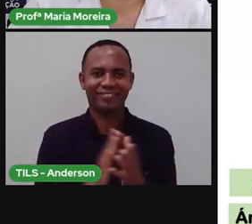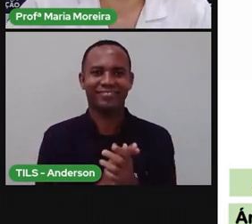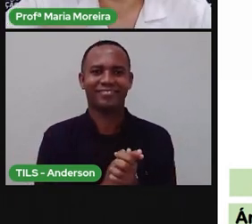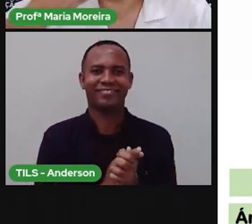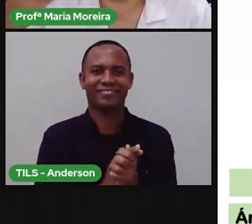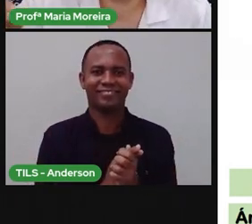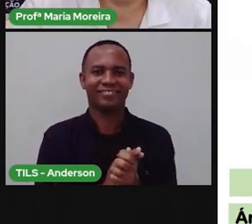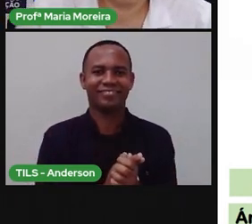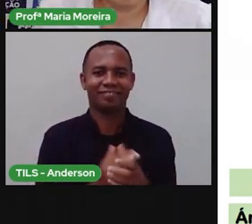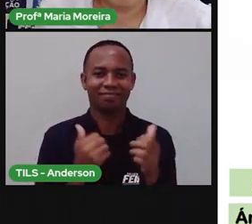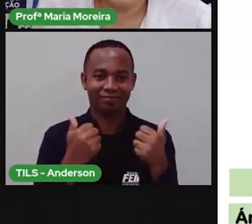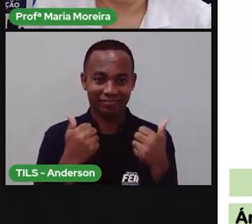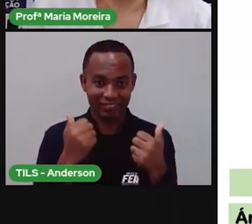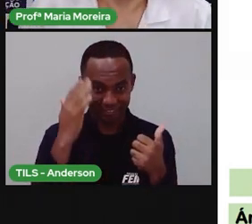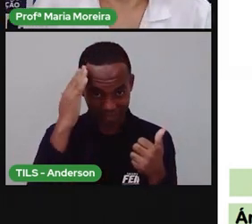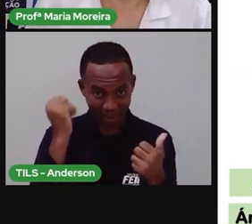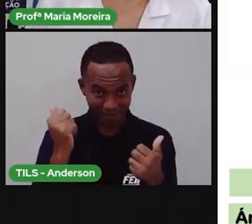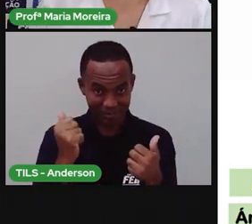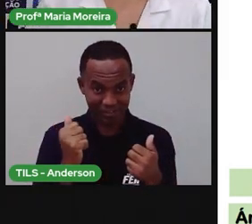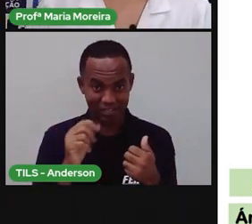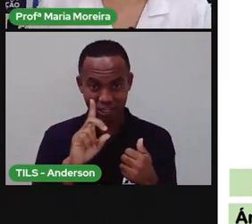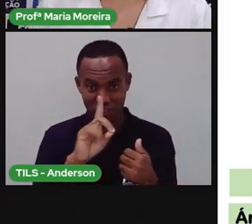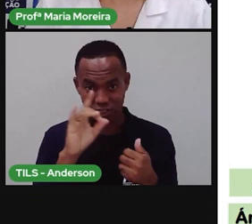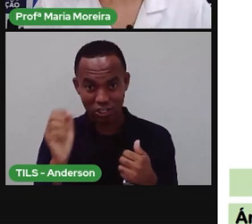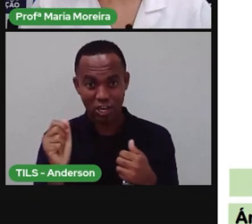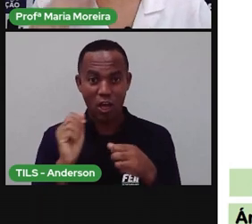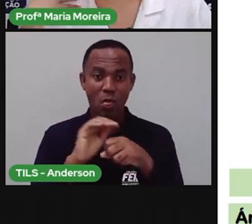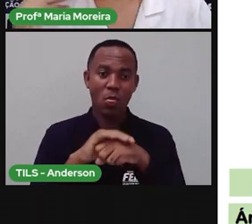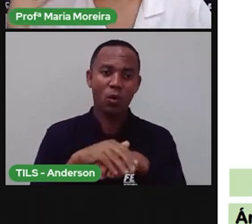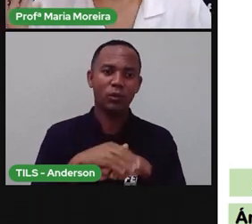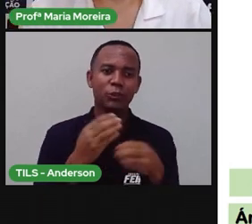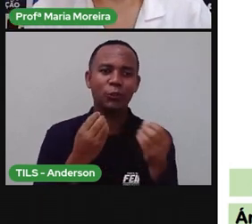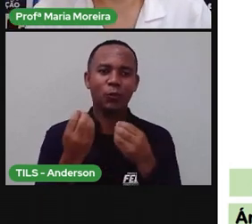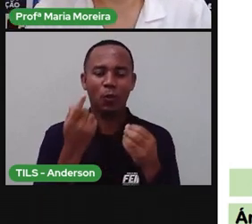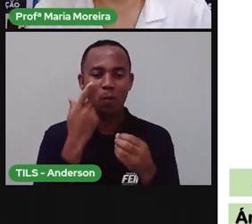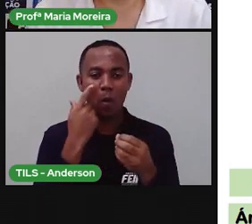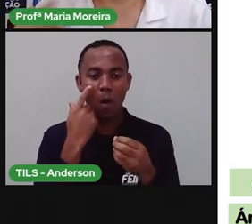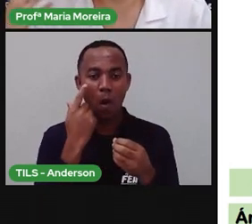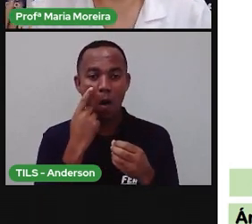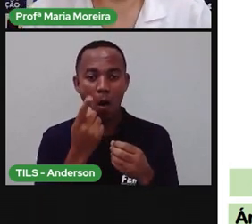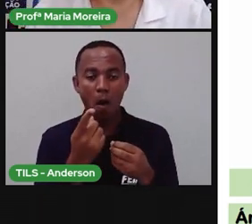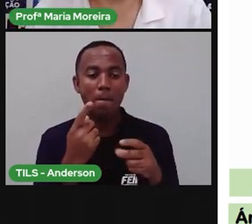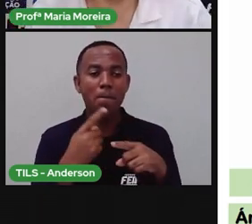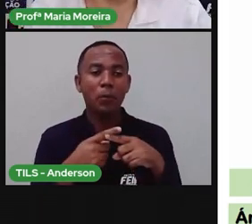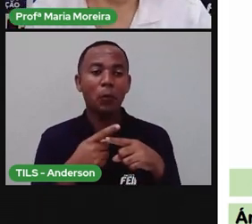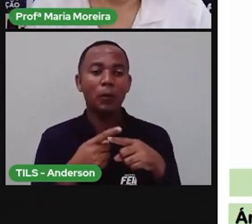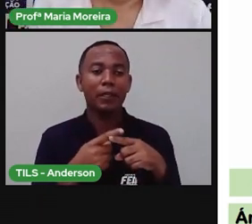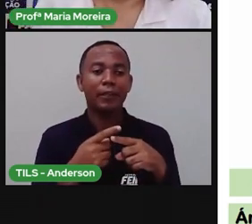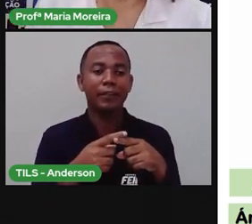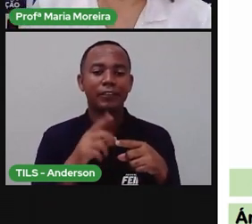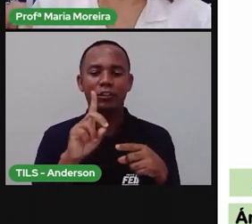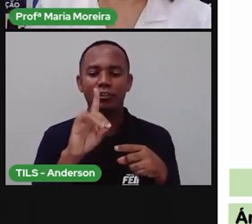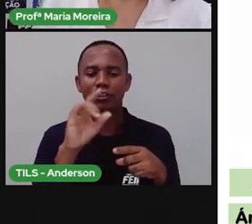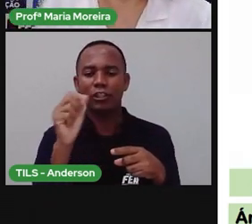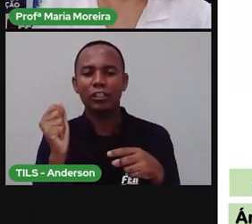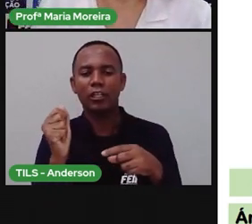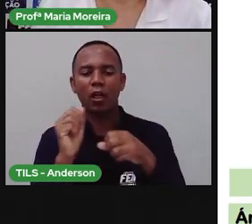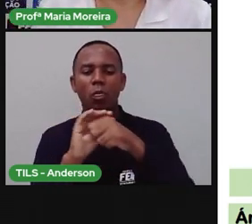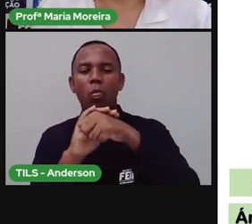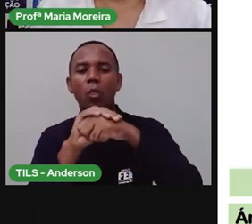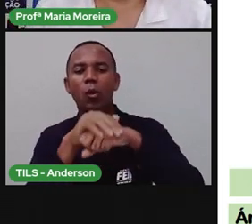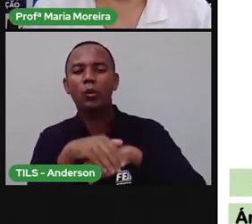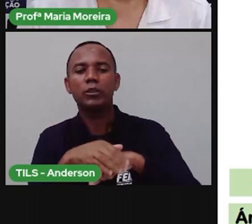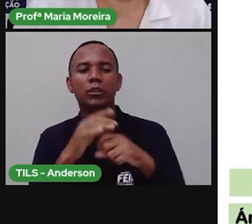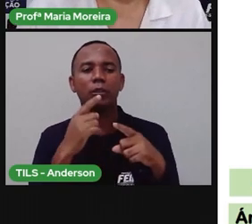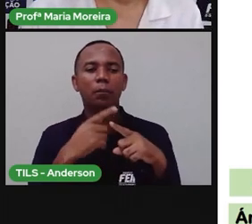Menino, sabia? Meu aluno! Feliz gente demais! Hoje vamos falar sobre o porquê do dia, o porquê da